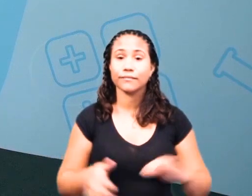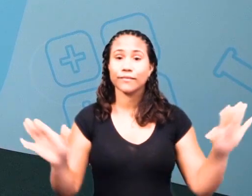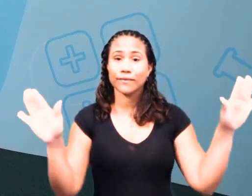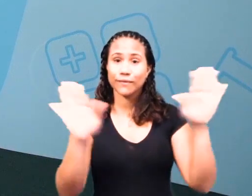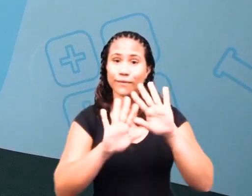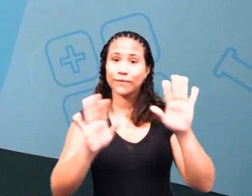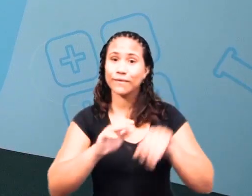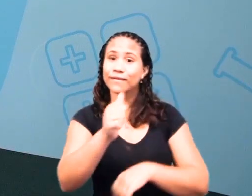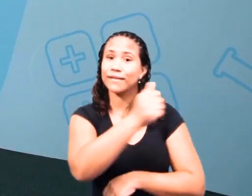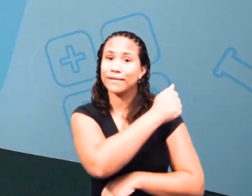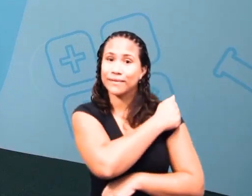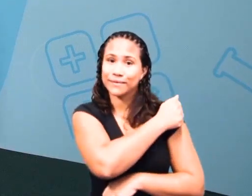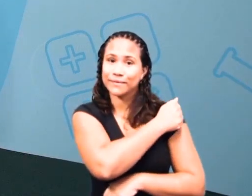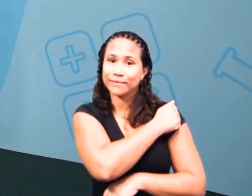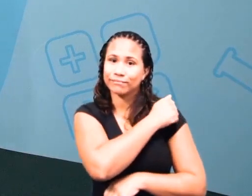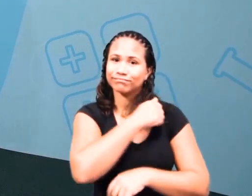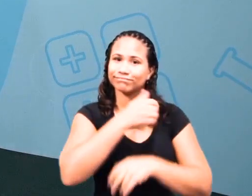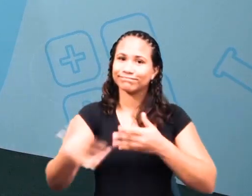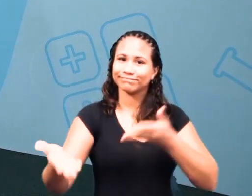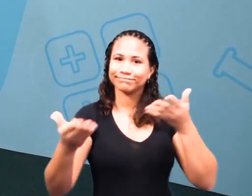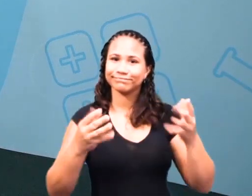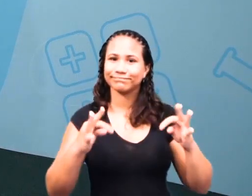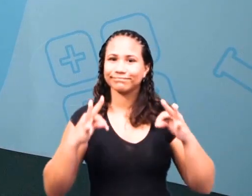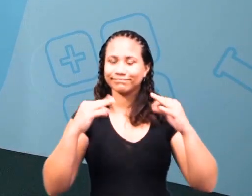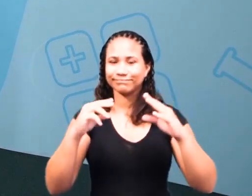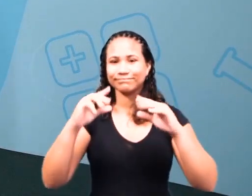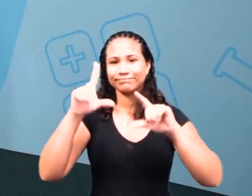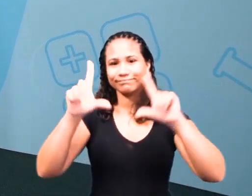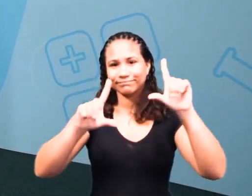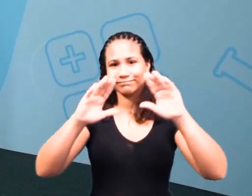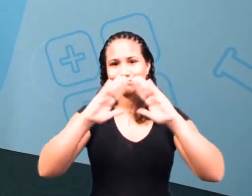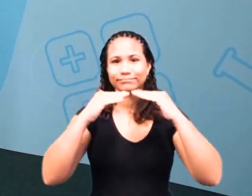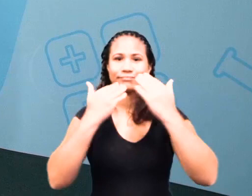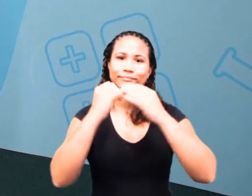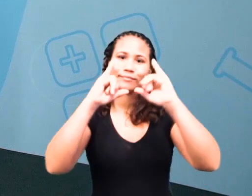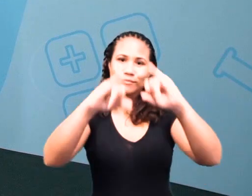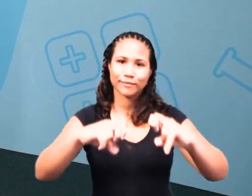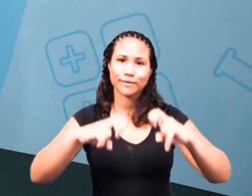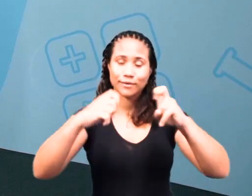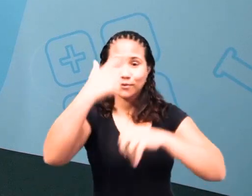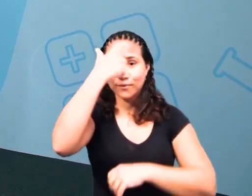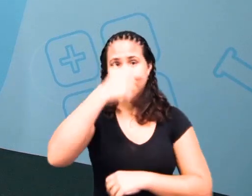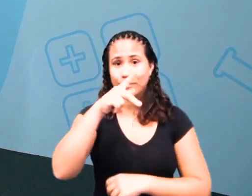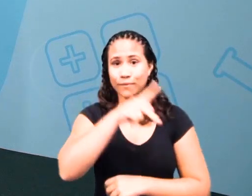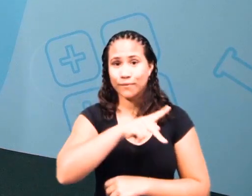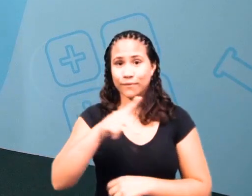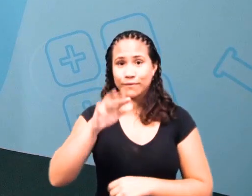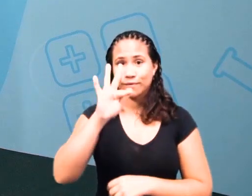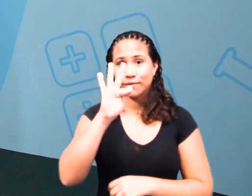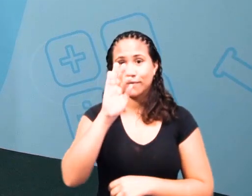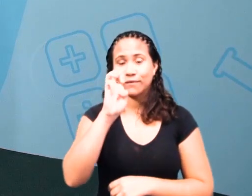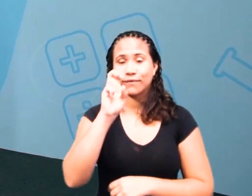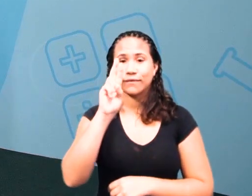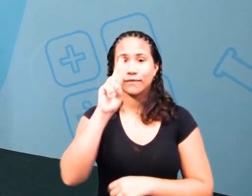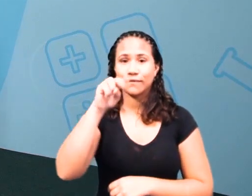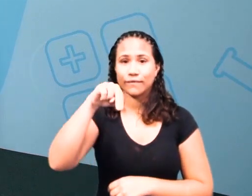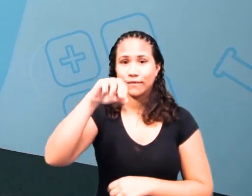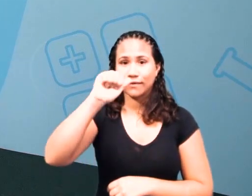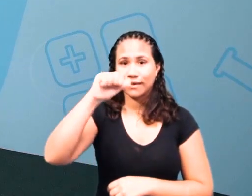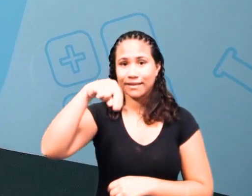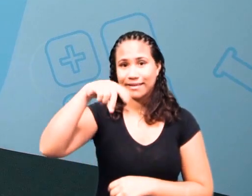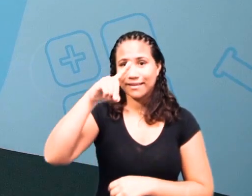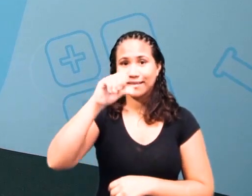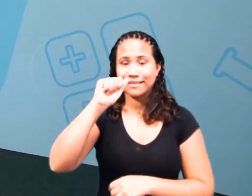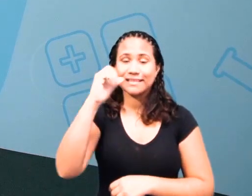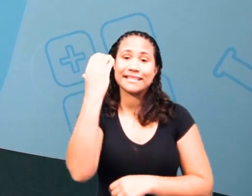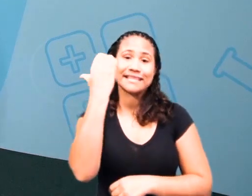Olá estudantes, bem-vindos à TV Escola Jaboatão. Sou a professora Fernanda de Ciências. Estão lembrados de